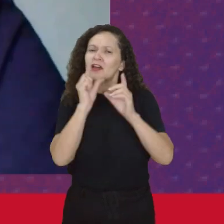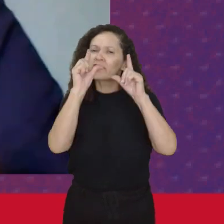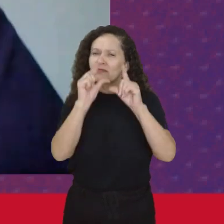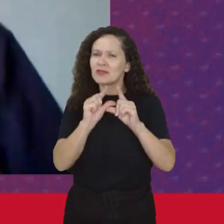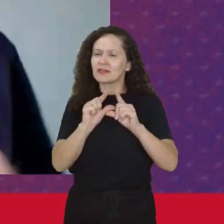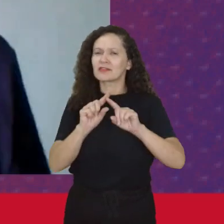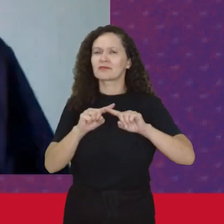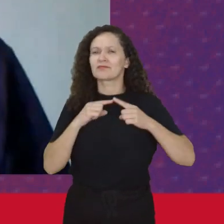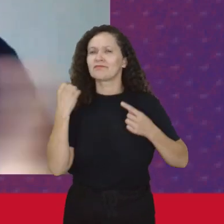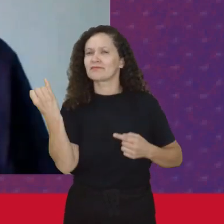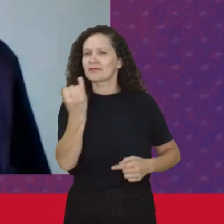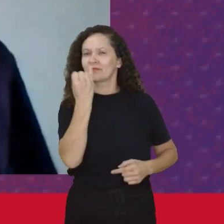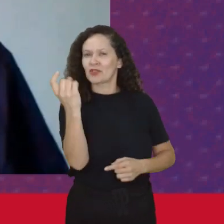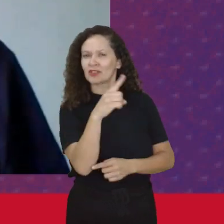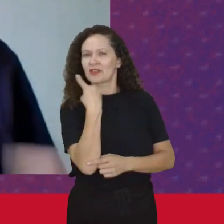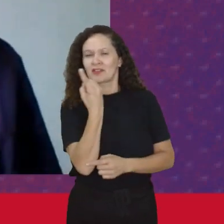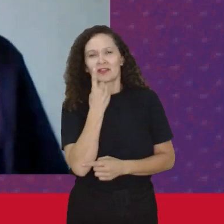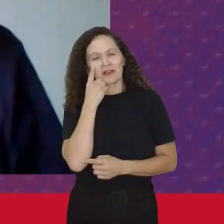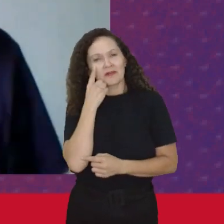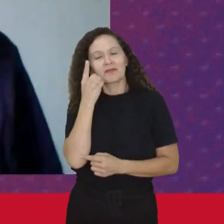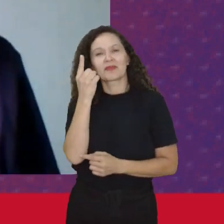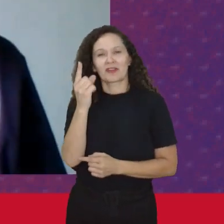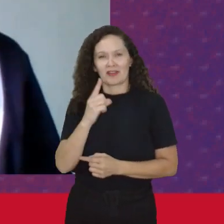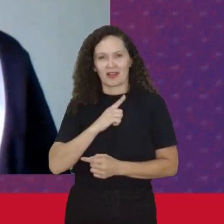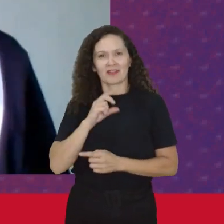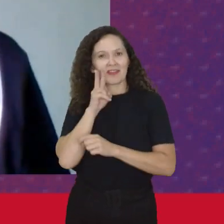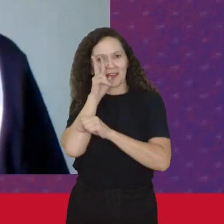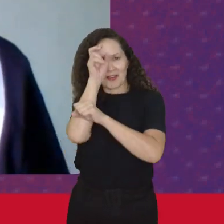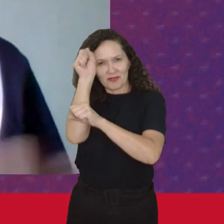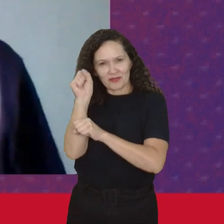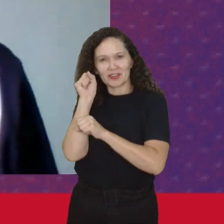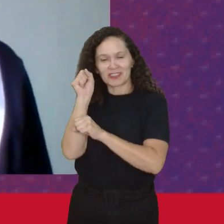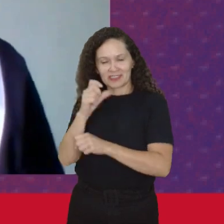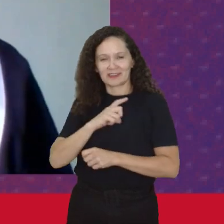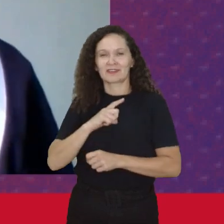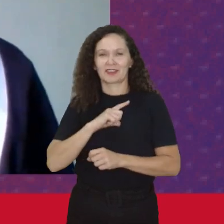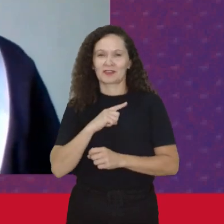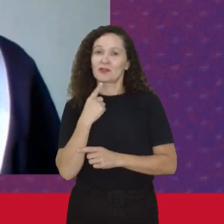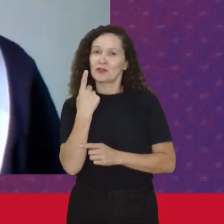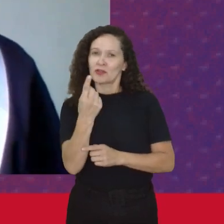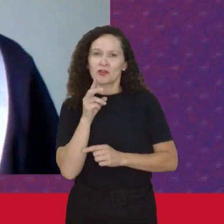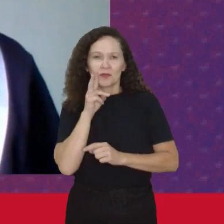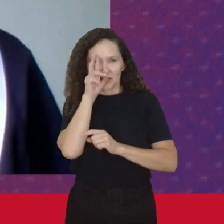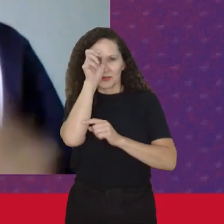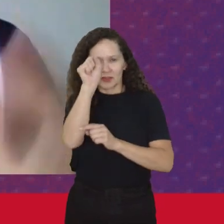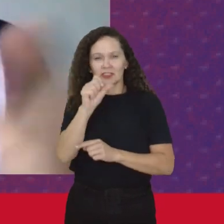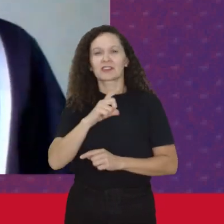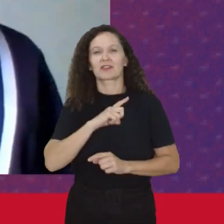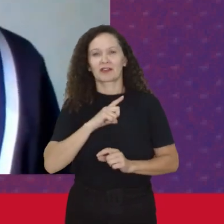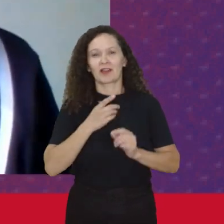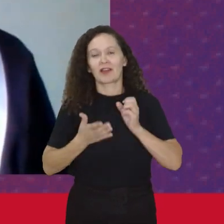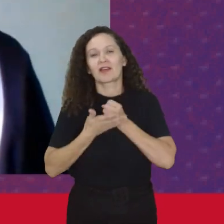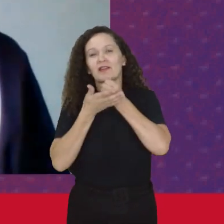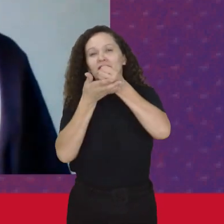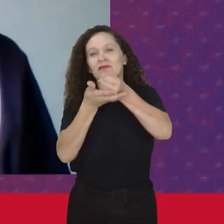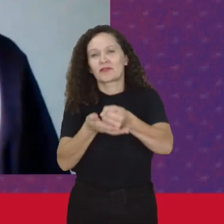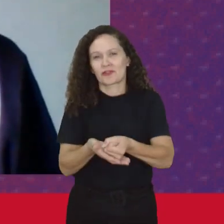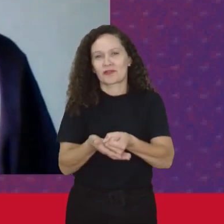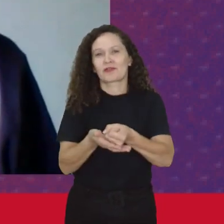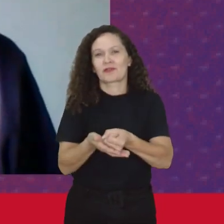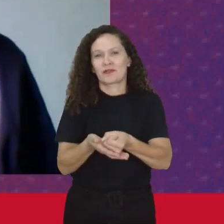importante A gente pensar Que tem Forças E uma das Forças Que contribuiu Para a